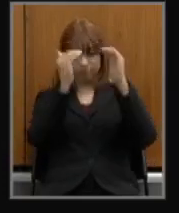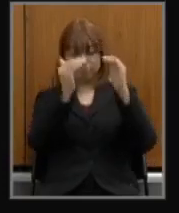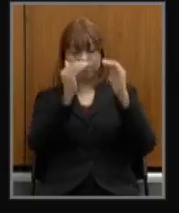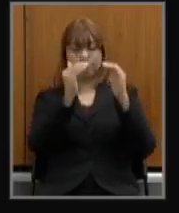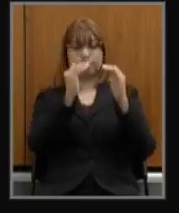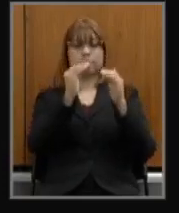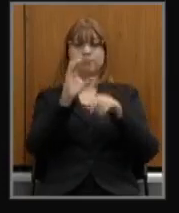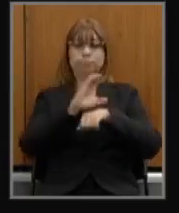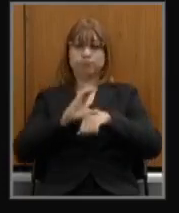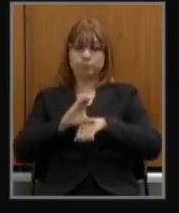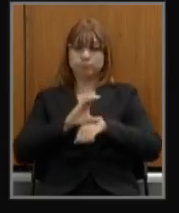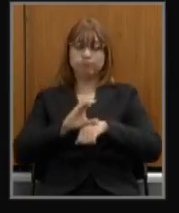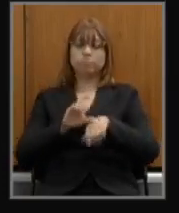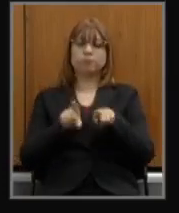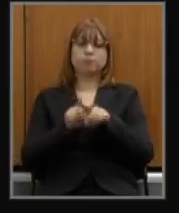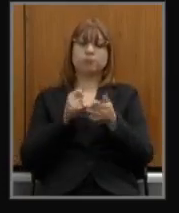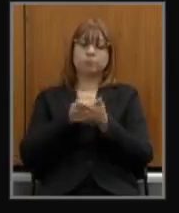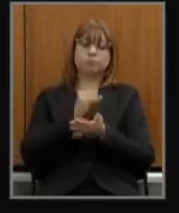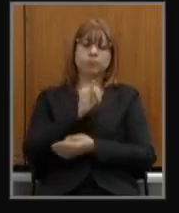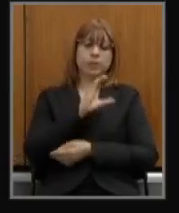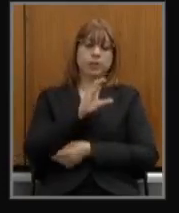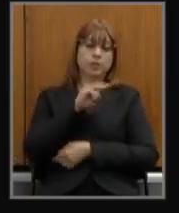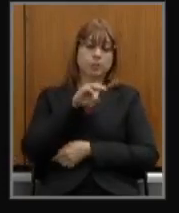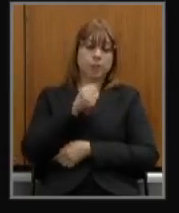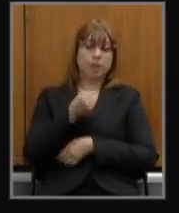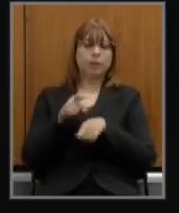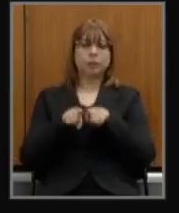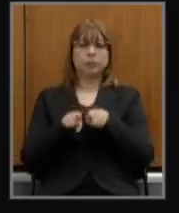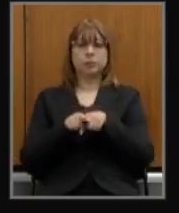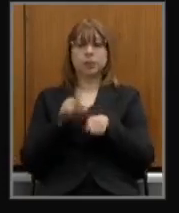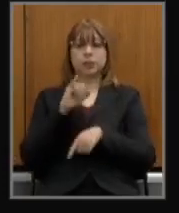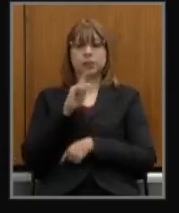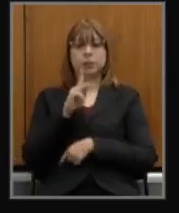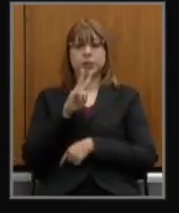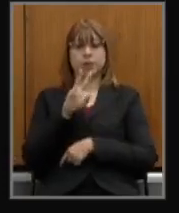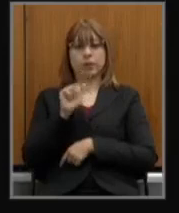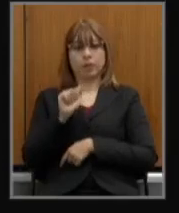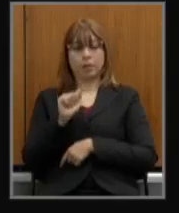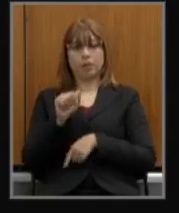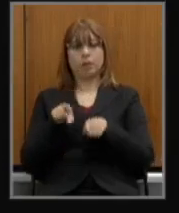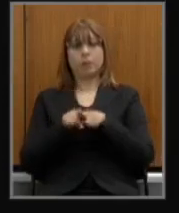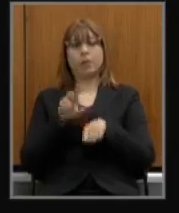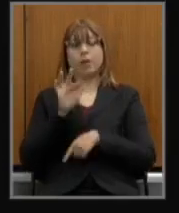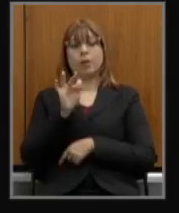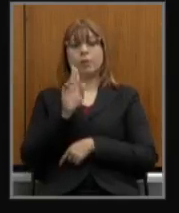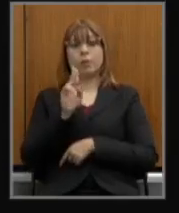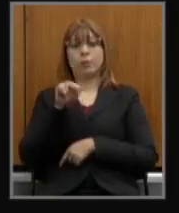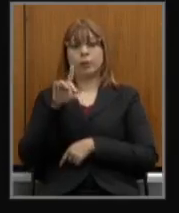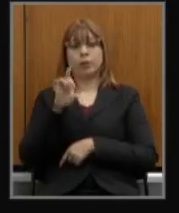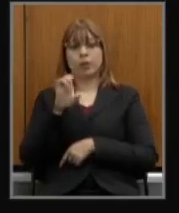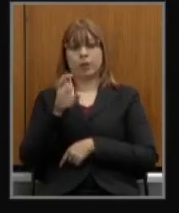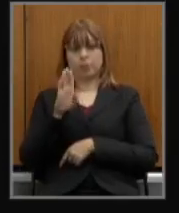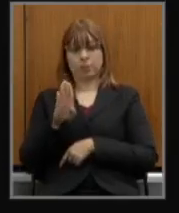municípios o ICMS o IPVA e também o Fundeb primeira pergunta